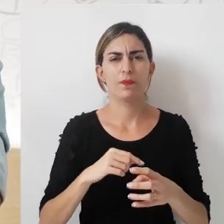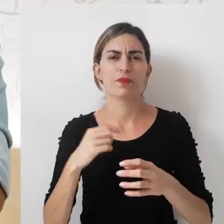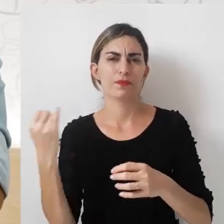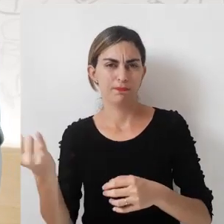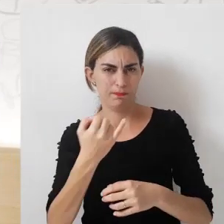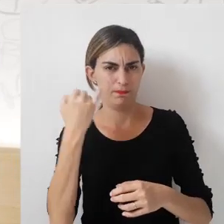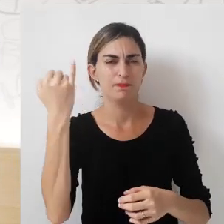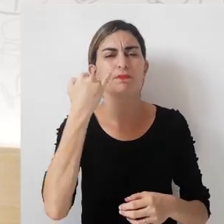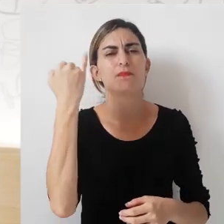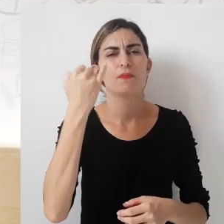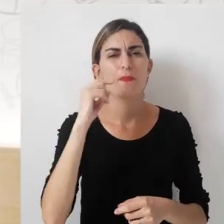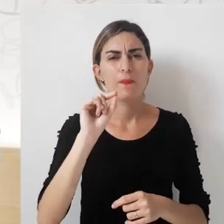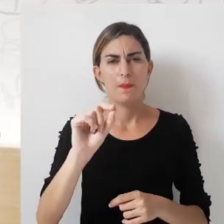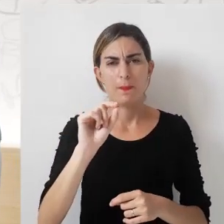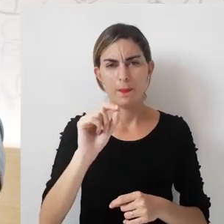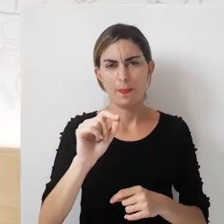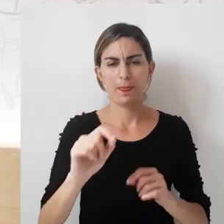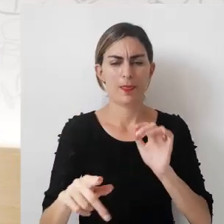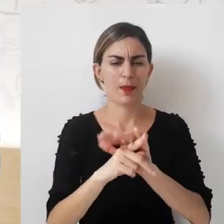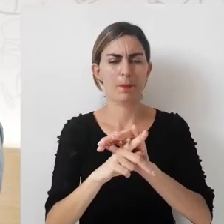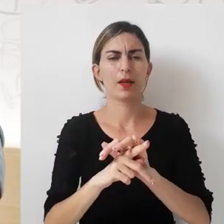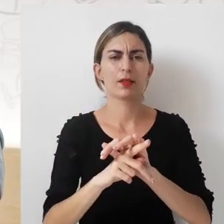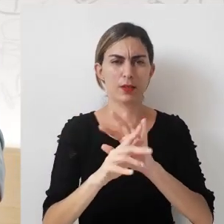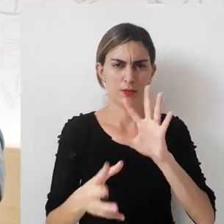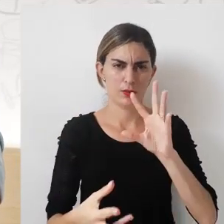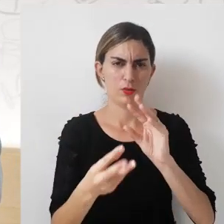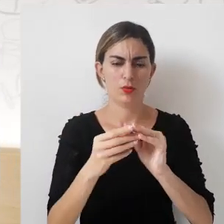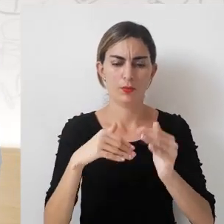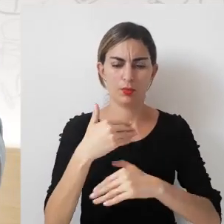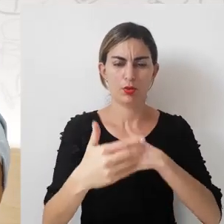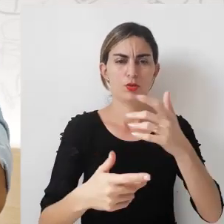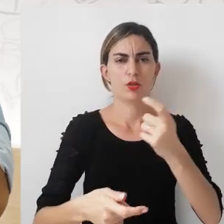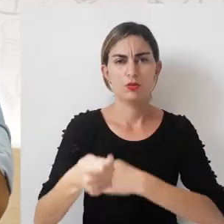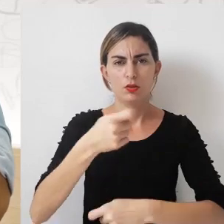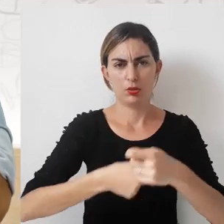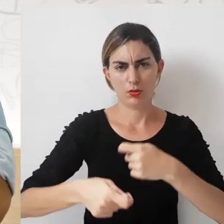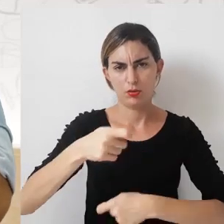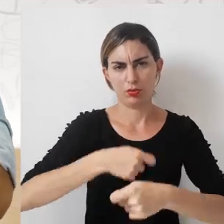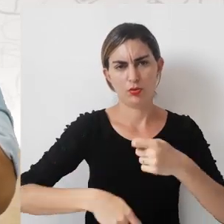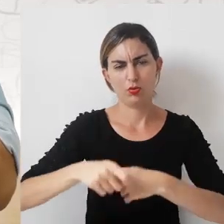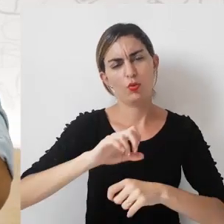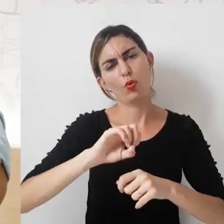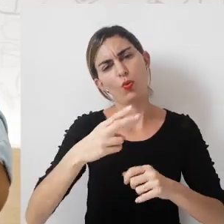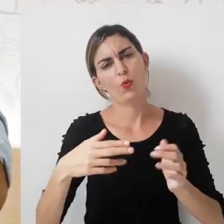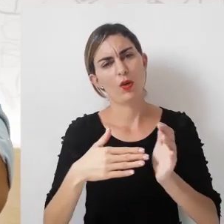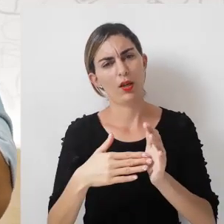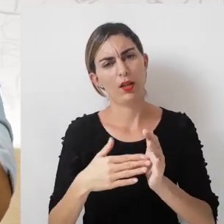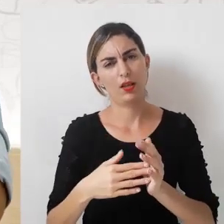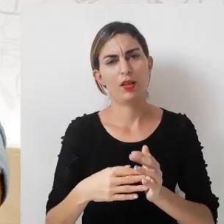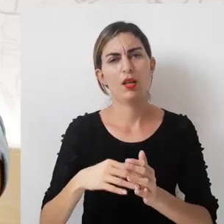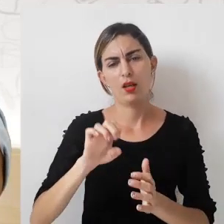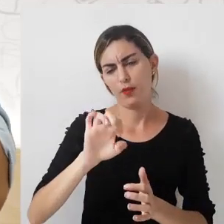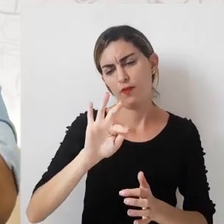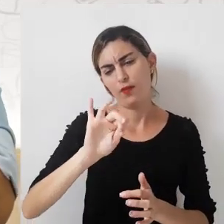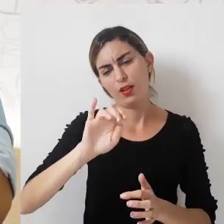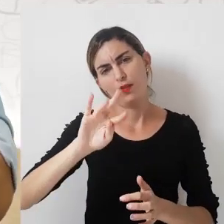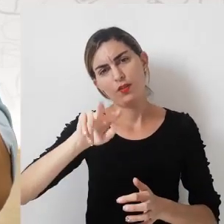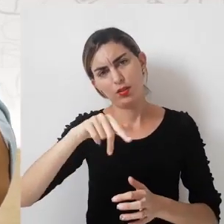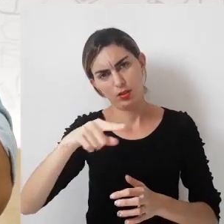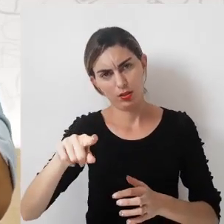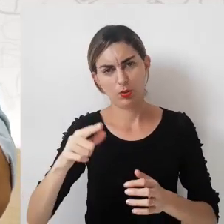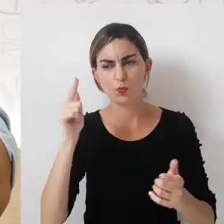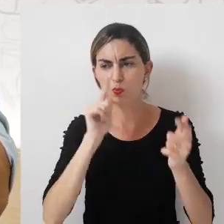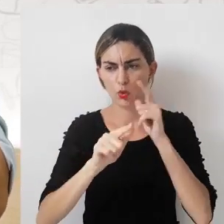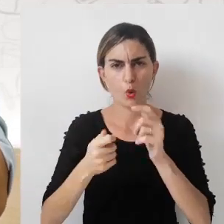de extrema importância que faz parte da composição de um processo de negociação ou até mesmo na efetivação